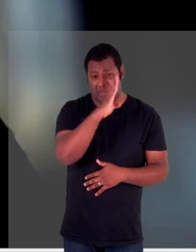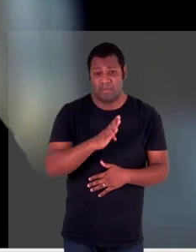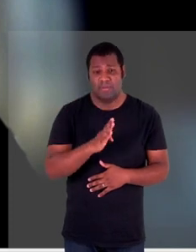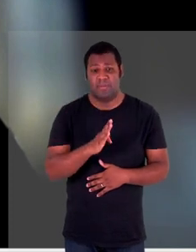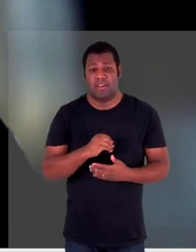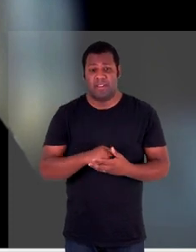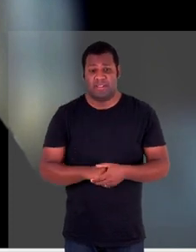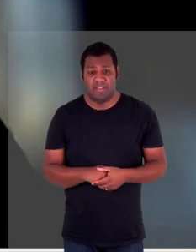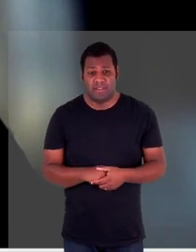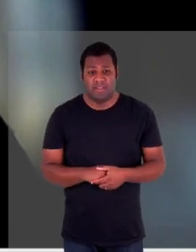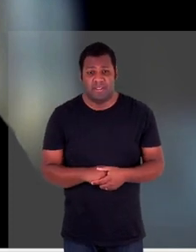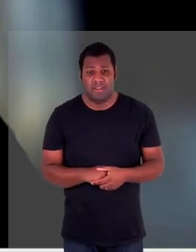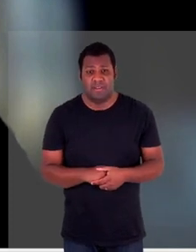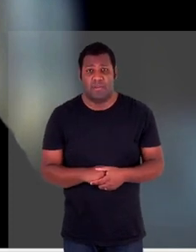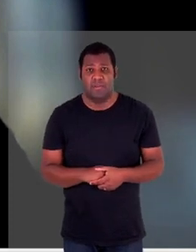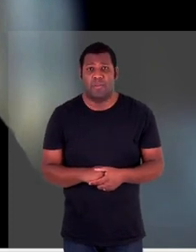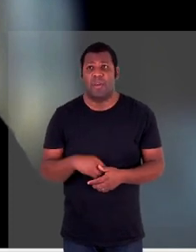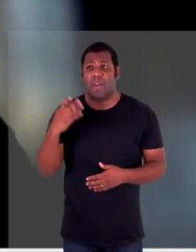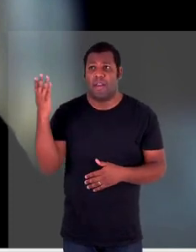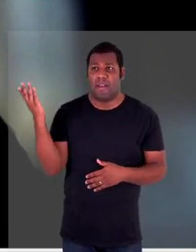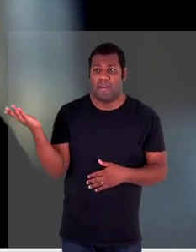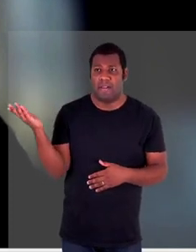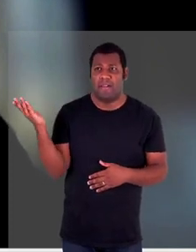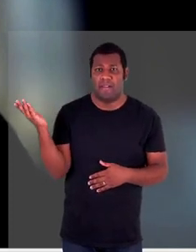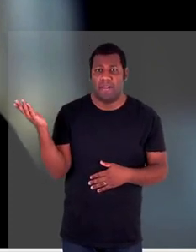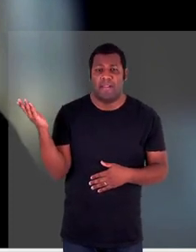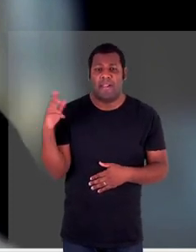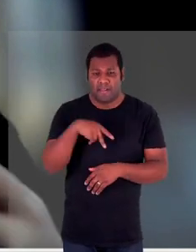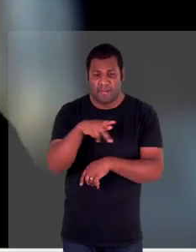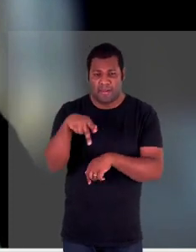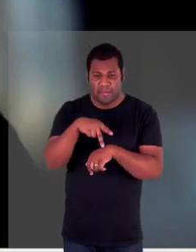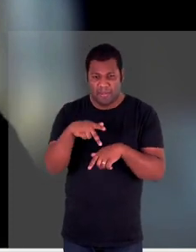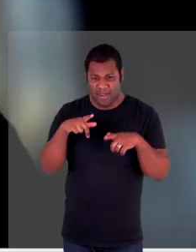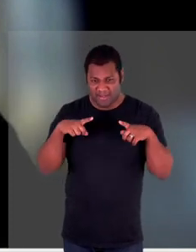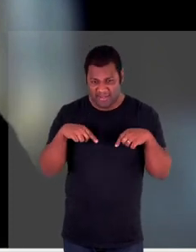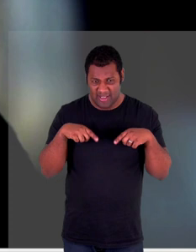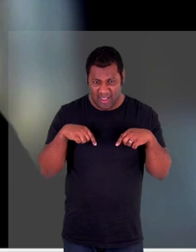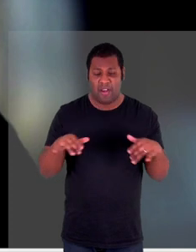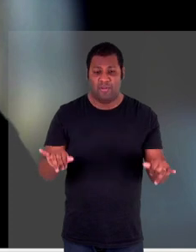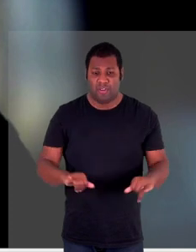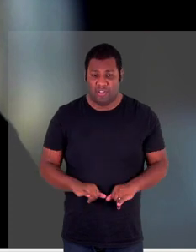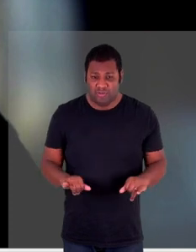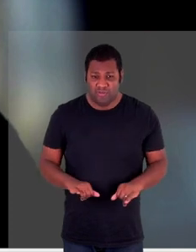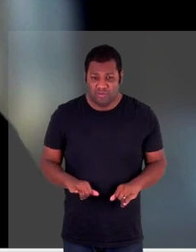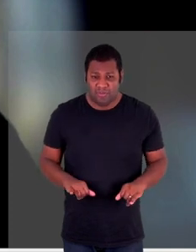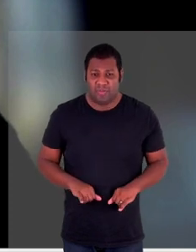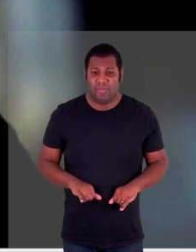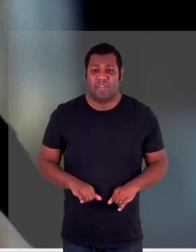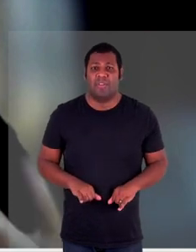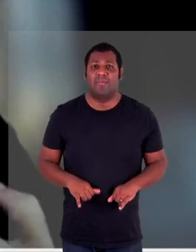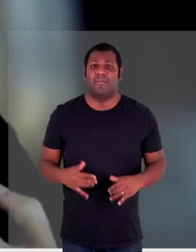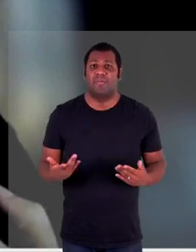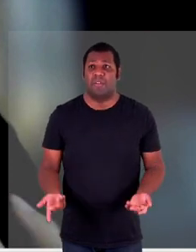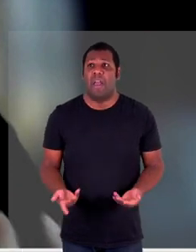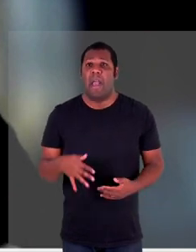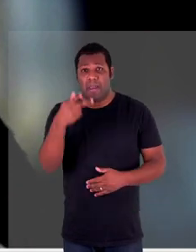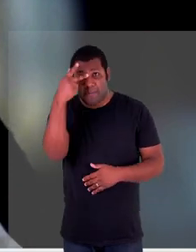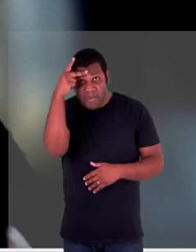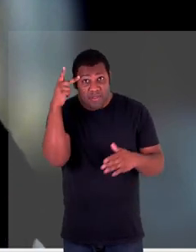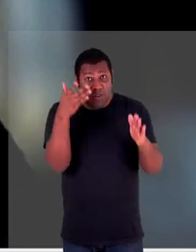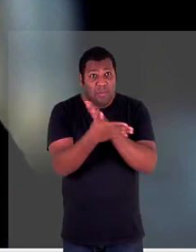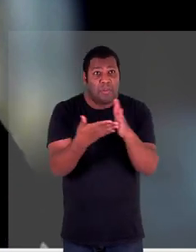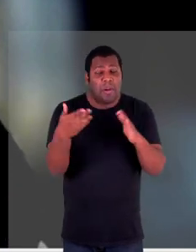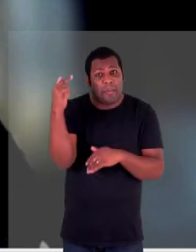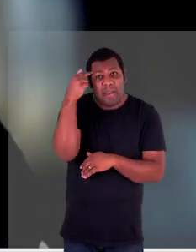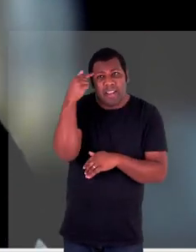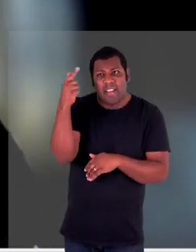sair da faixa de Gaza acho que é mais ou menos duas semanas atrás e um deles fala eu vou para o Brasil vou fazer o que? não vou ter emprego não